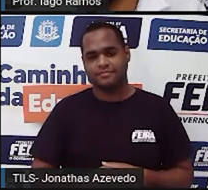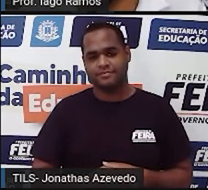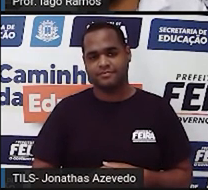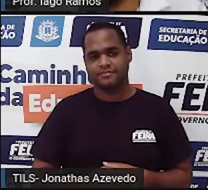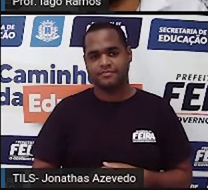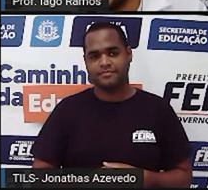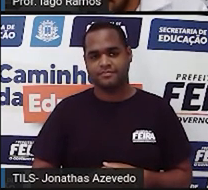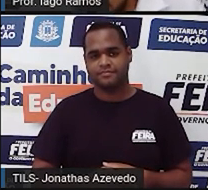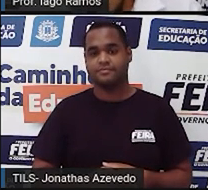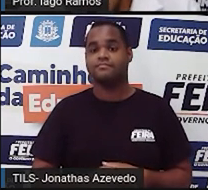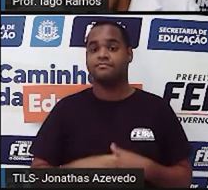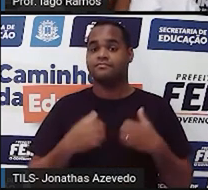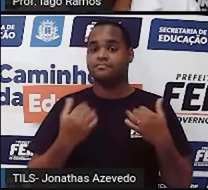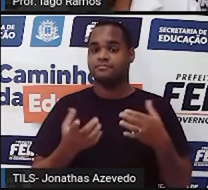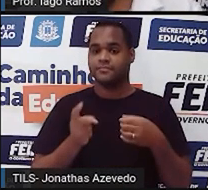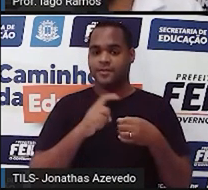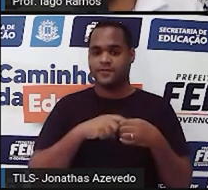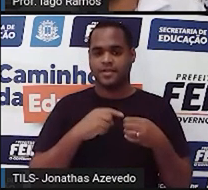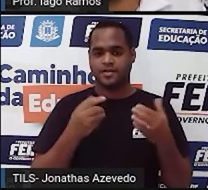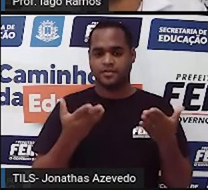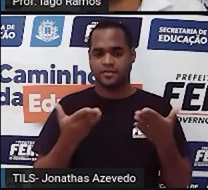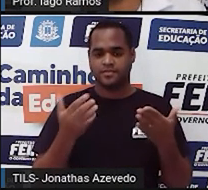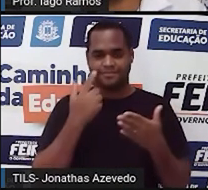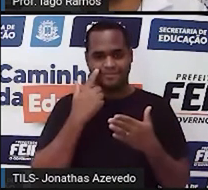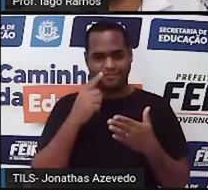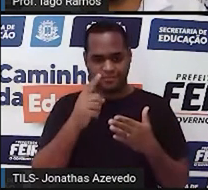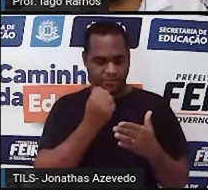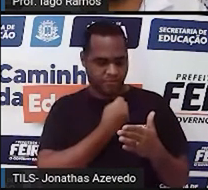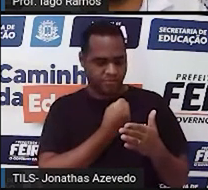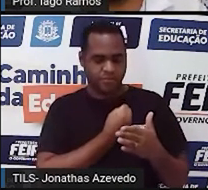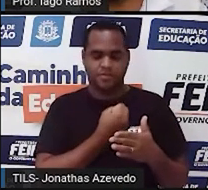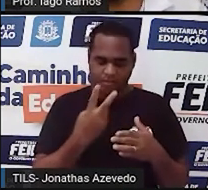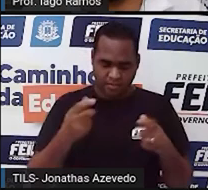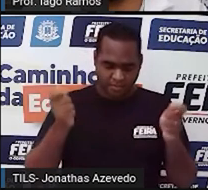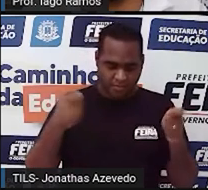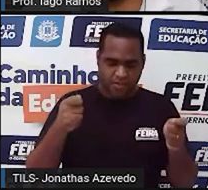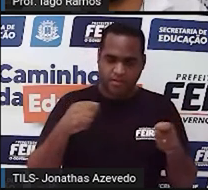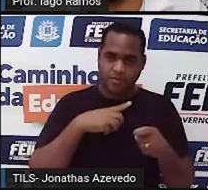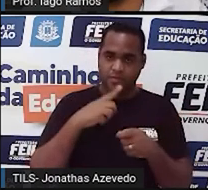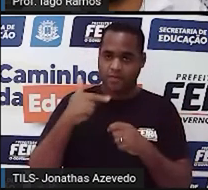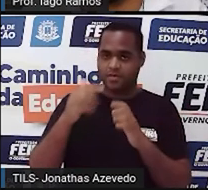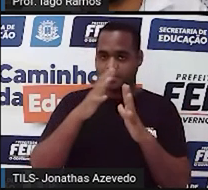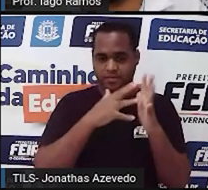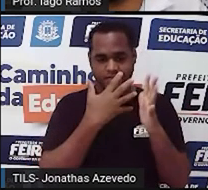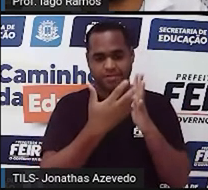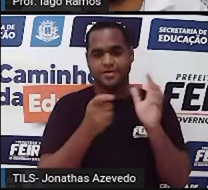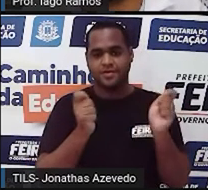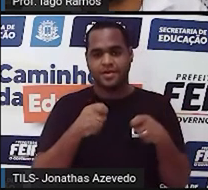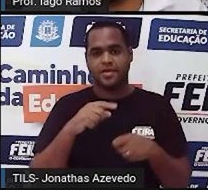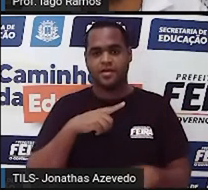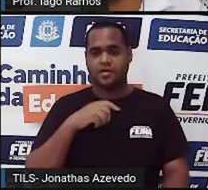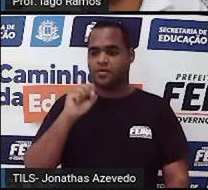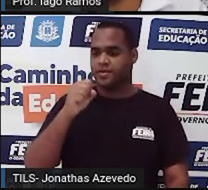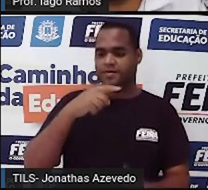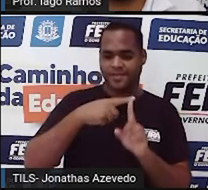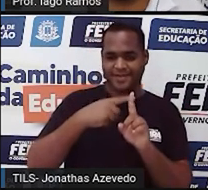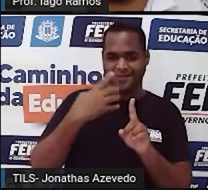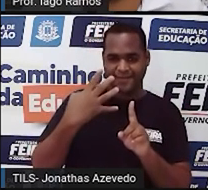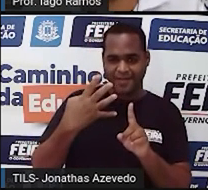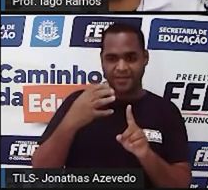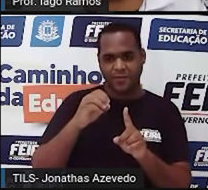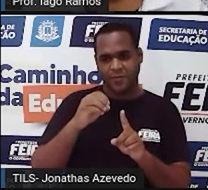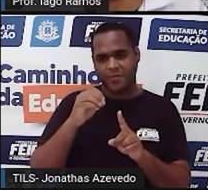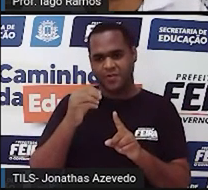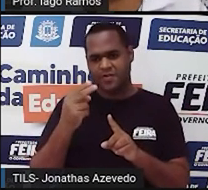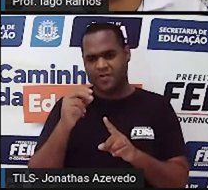E vou voltar porque além do número 2 a gente poderia preencher esse aqui também 8 mais 4 ou